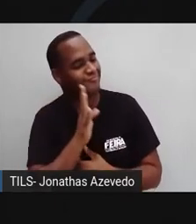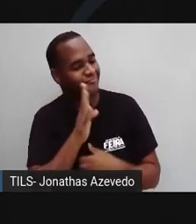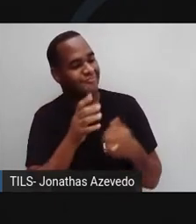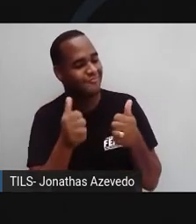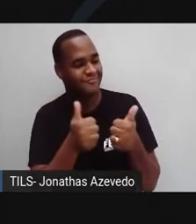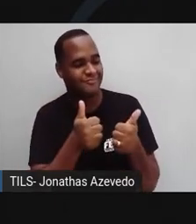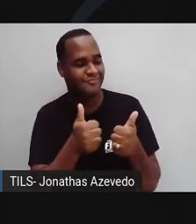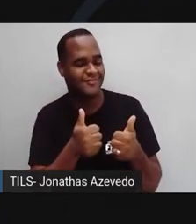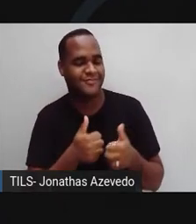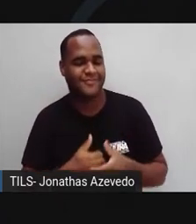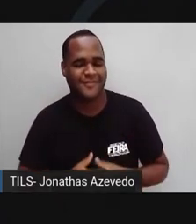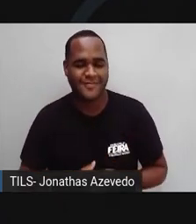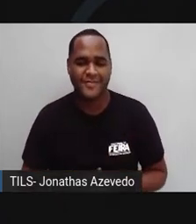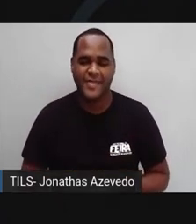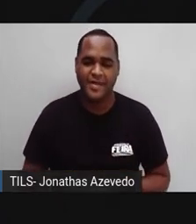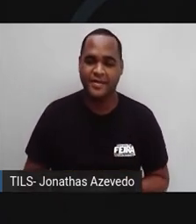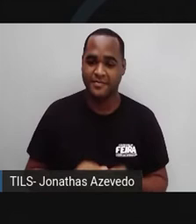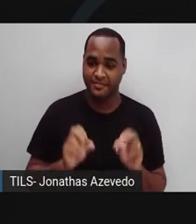Eu...